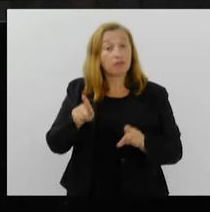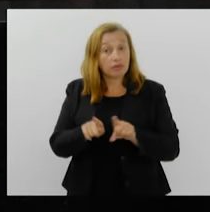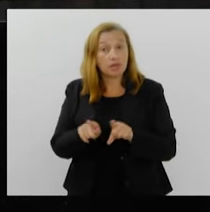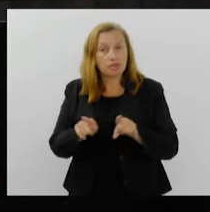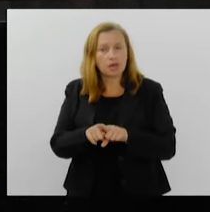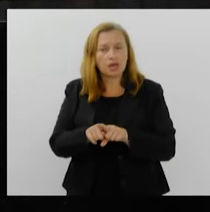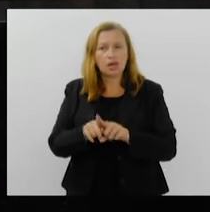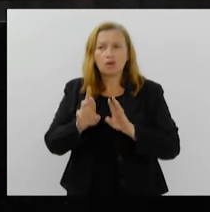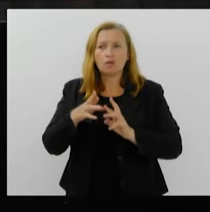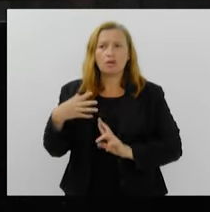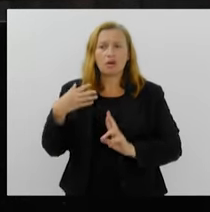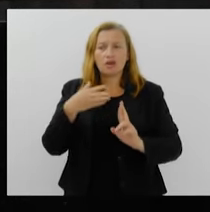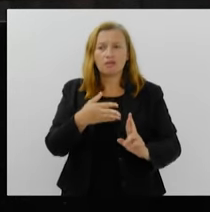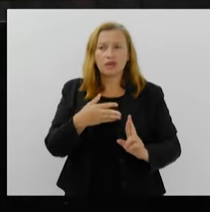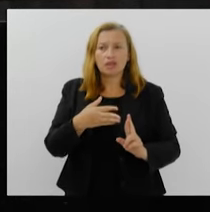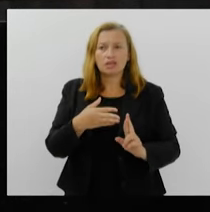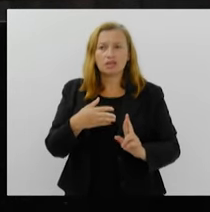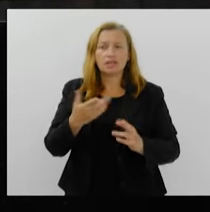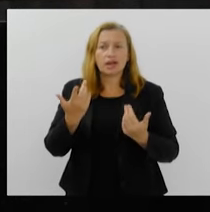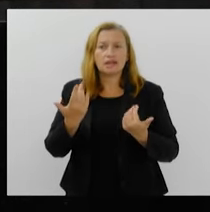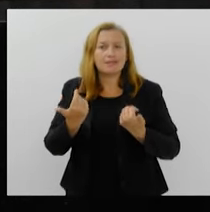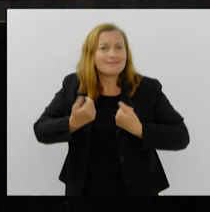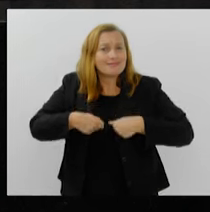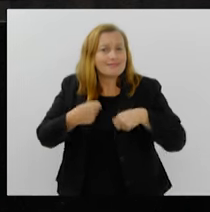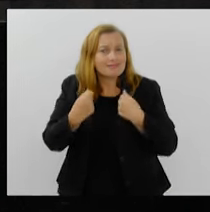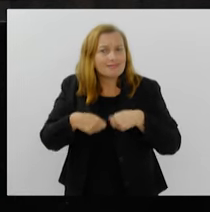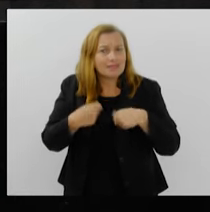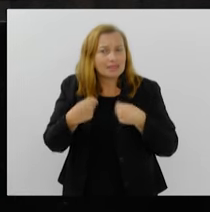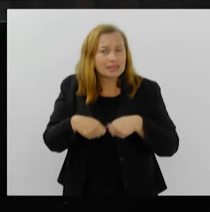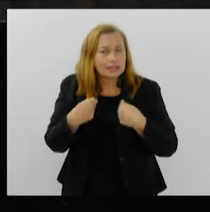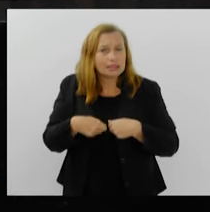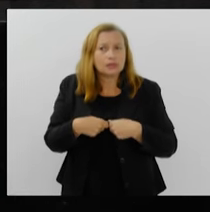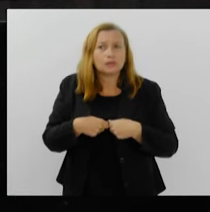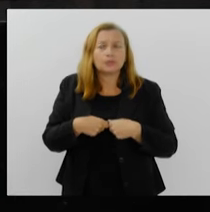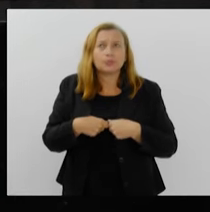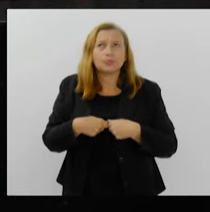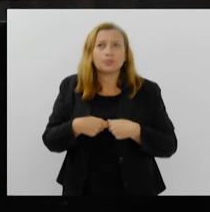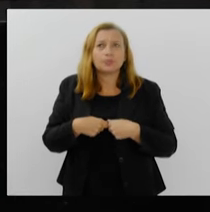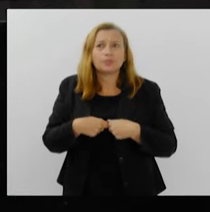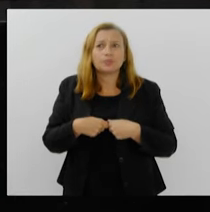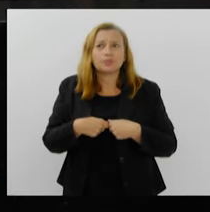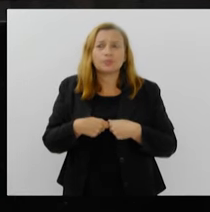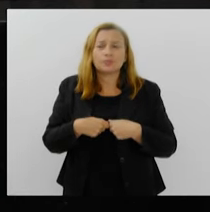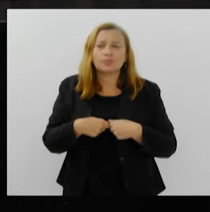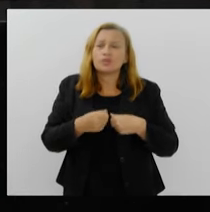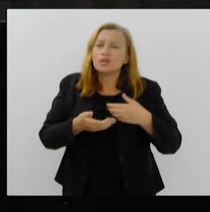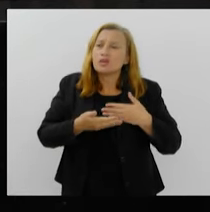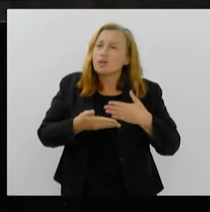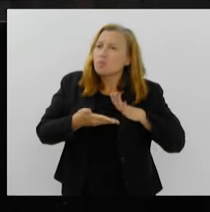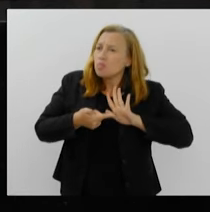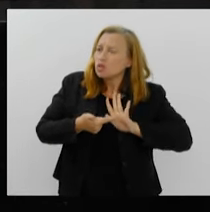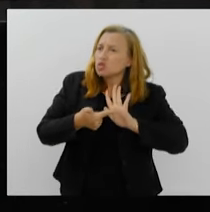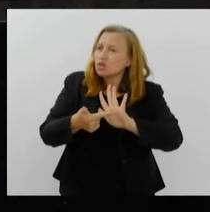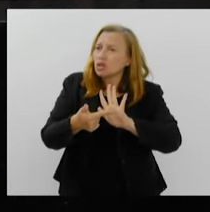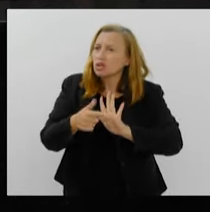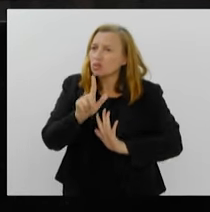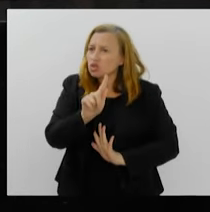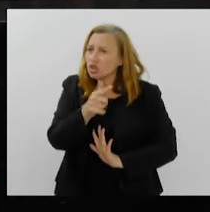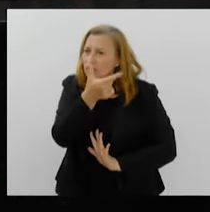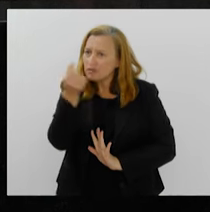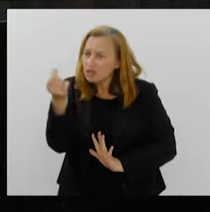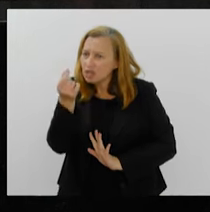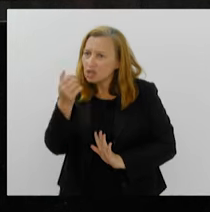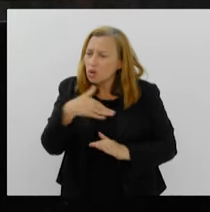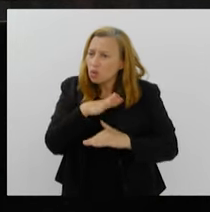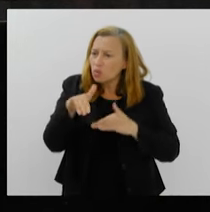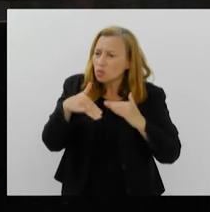eu me referia da necessidade de que fosse levada ao G20, com